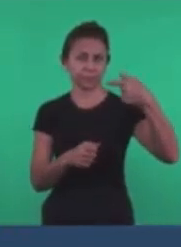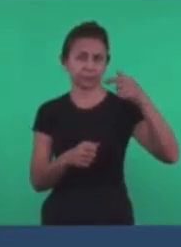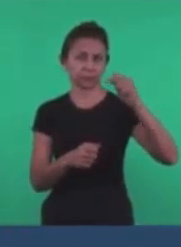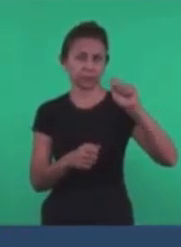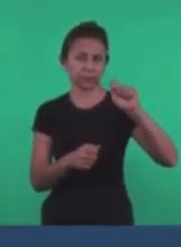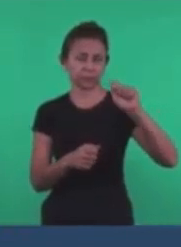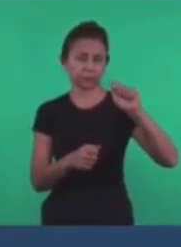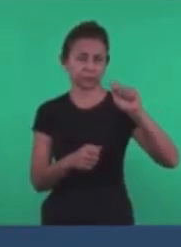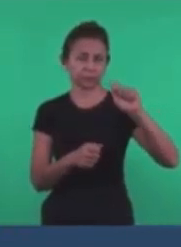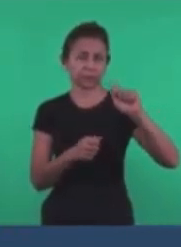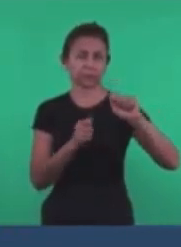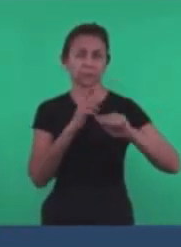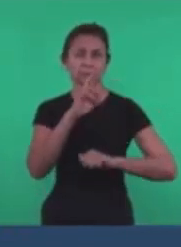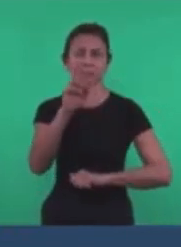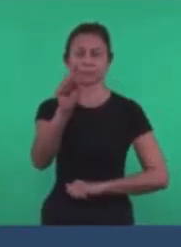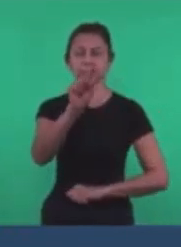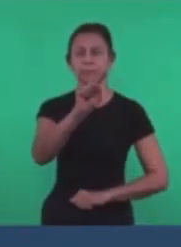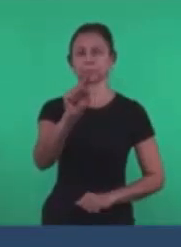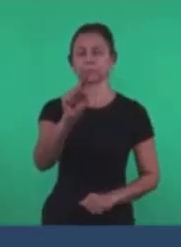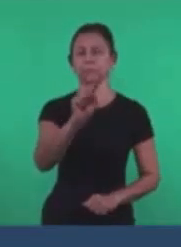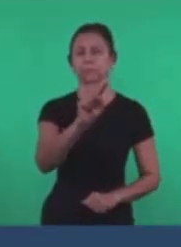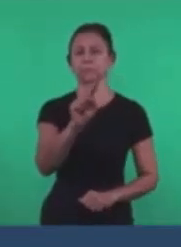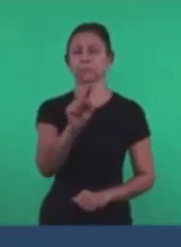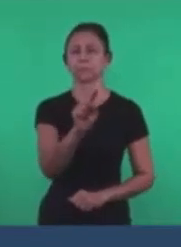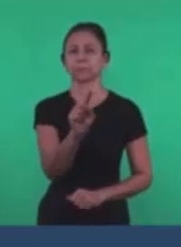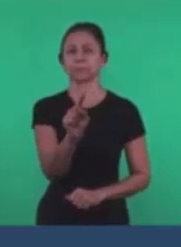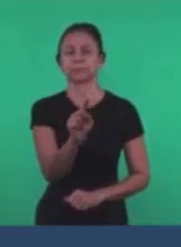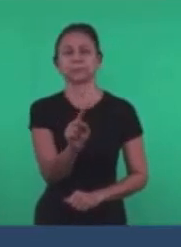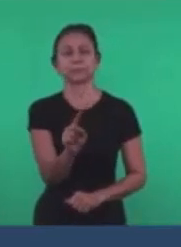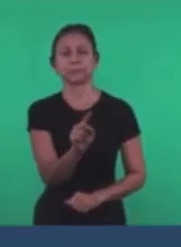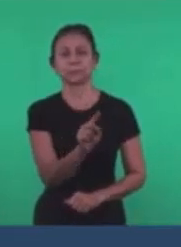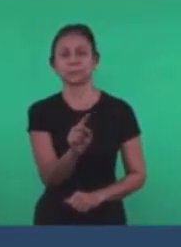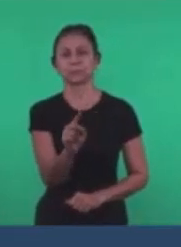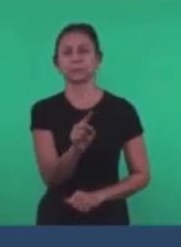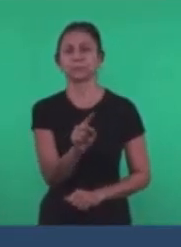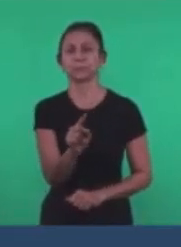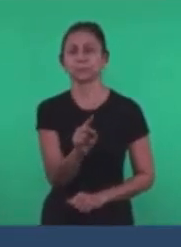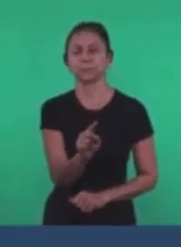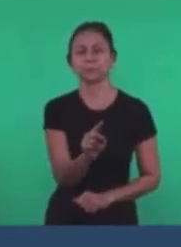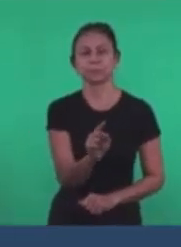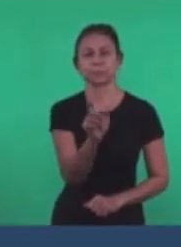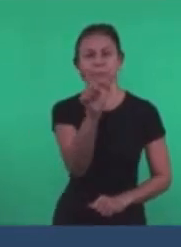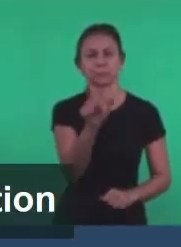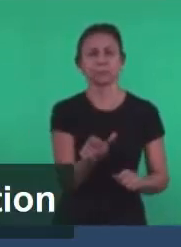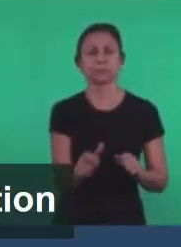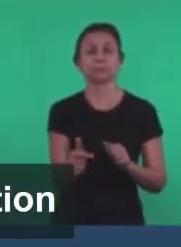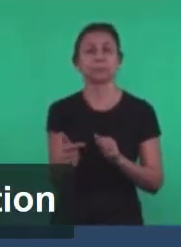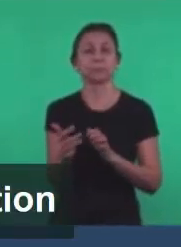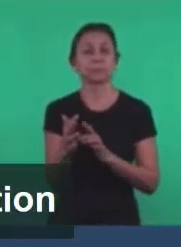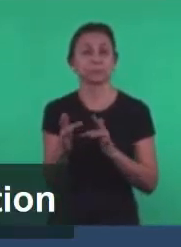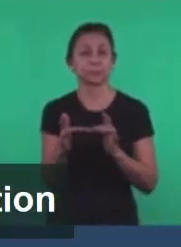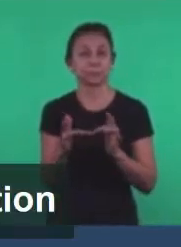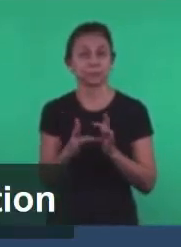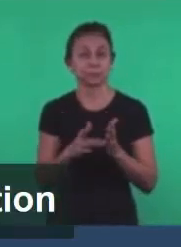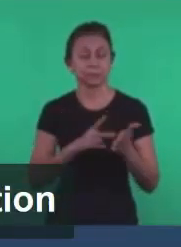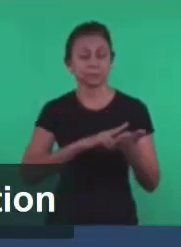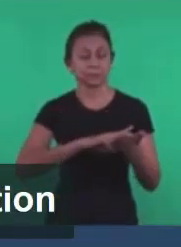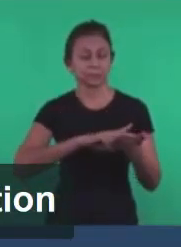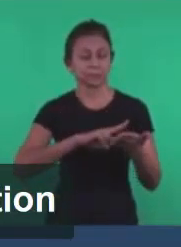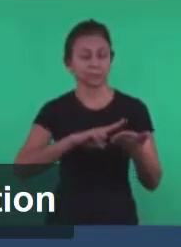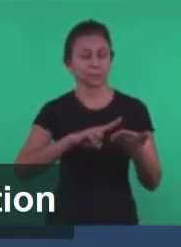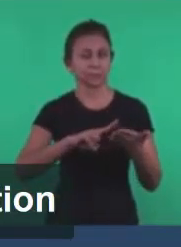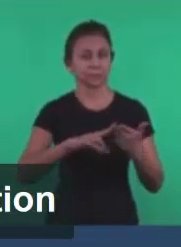não Ou seja O título Dado inicialmente Ao senhor Jesus Na carta A igreja de Sardes